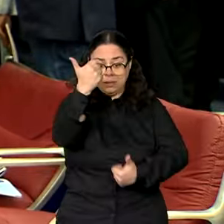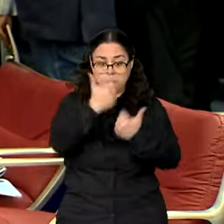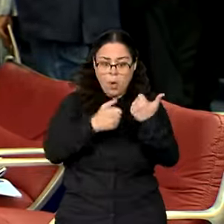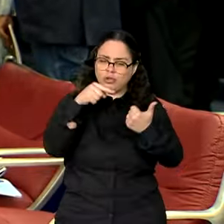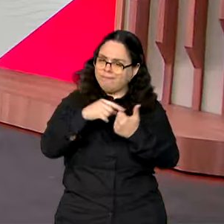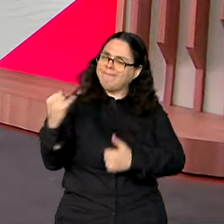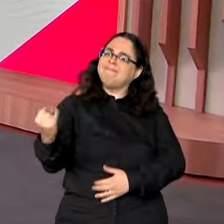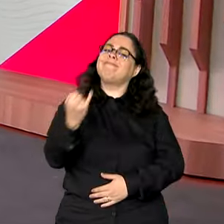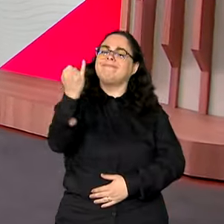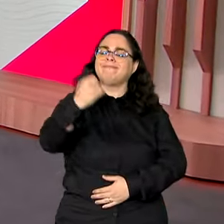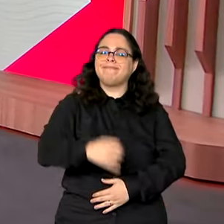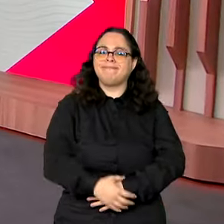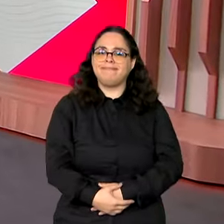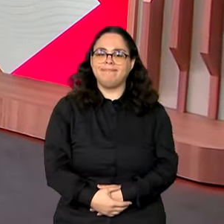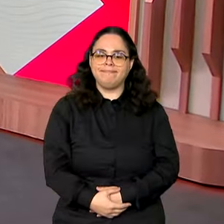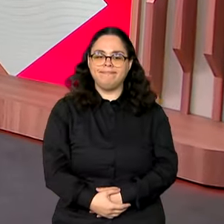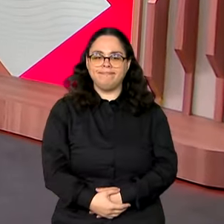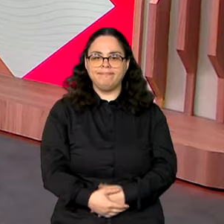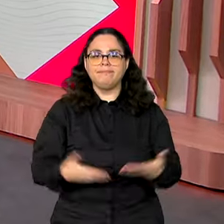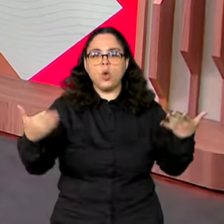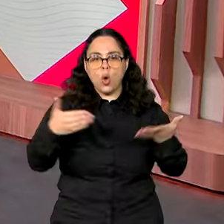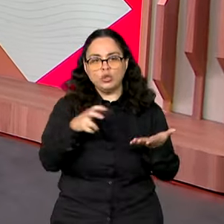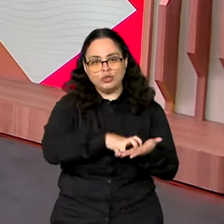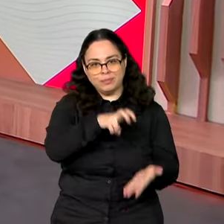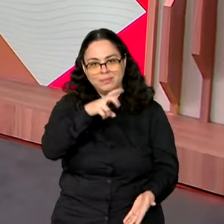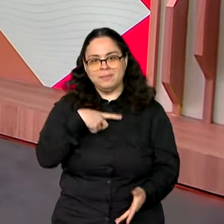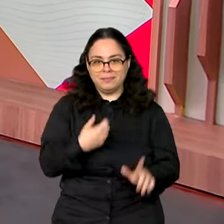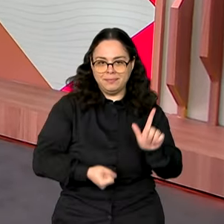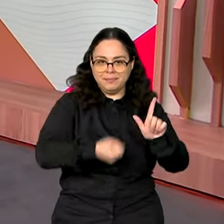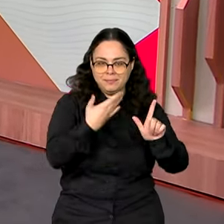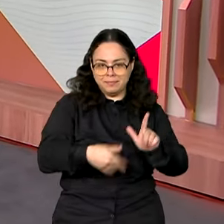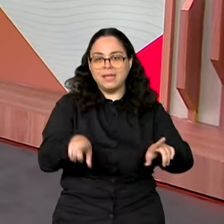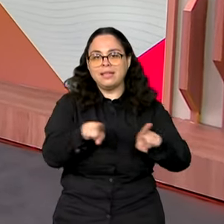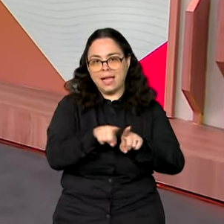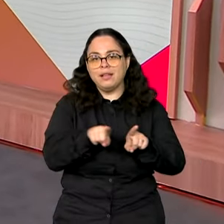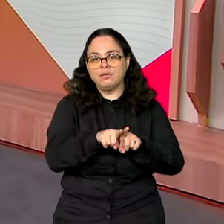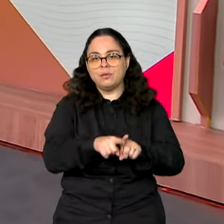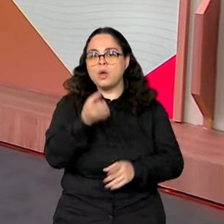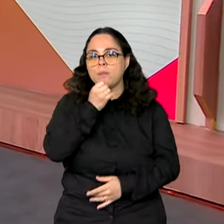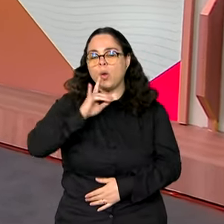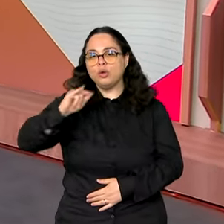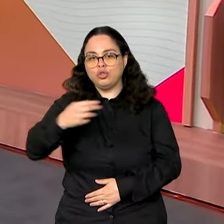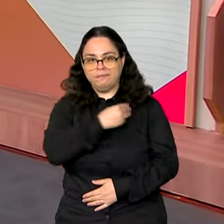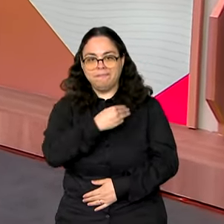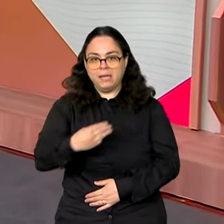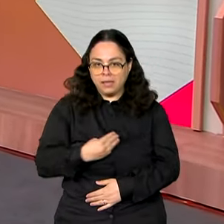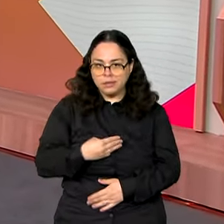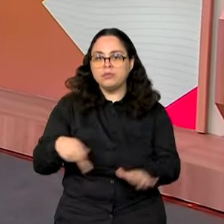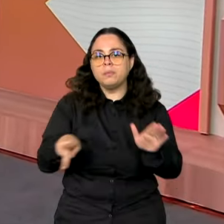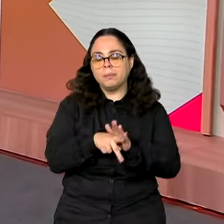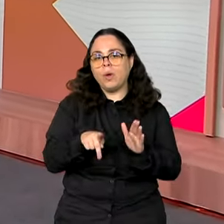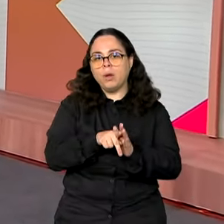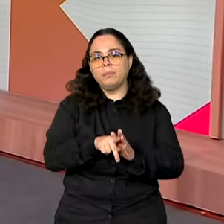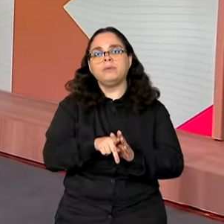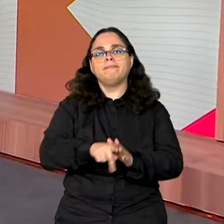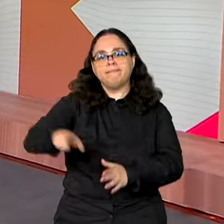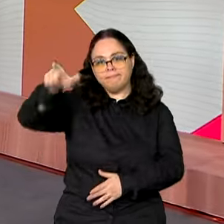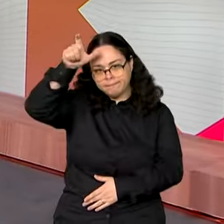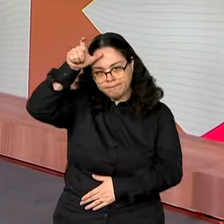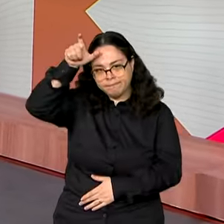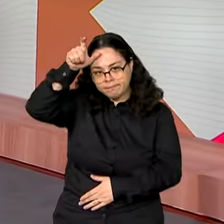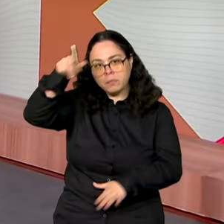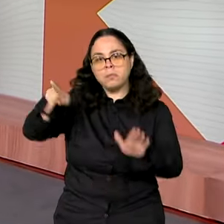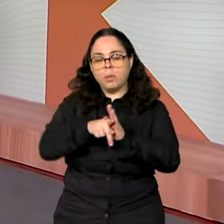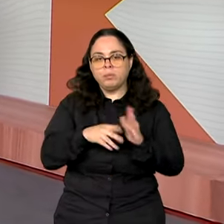é importante. Hoje mais cedo, aqui no Canal Gov, teve o programa Bom Dia, Ministro, com o Valdez Góes, da